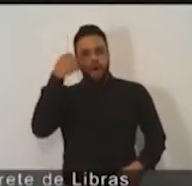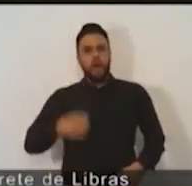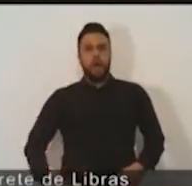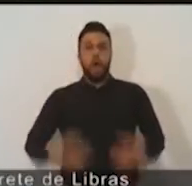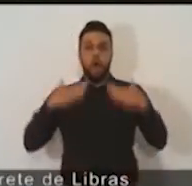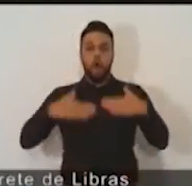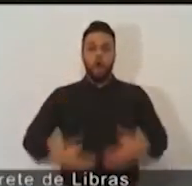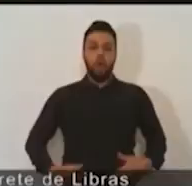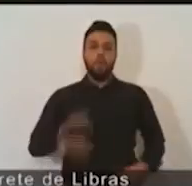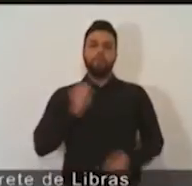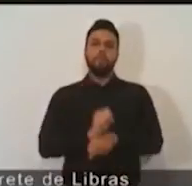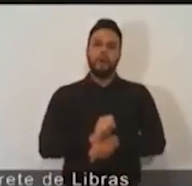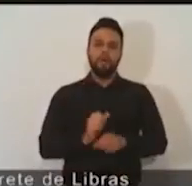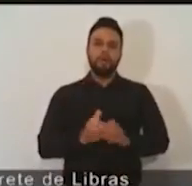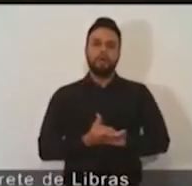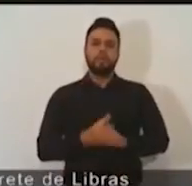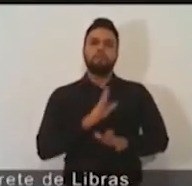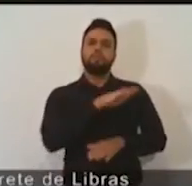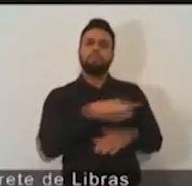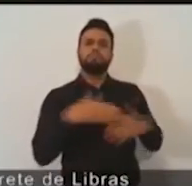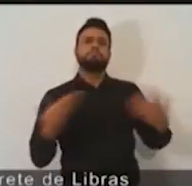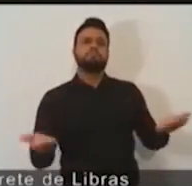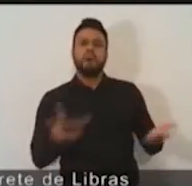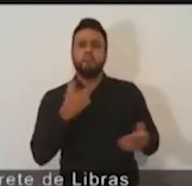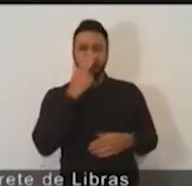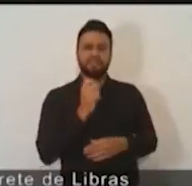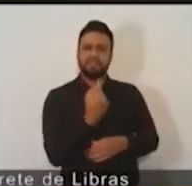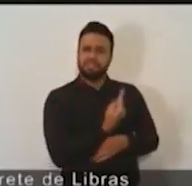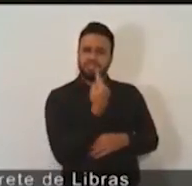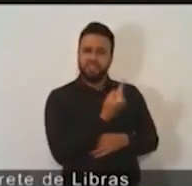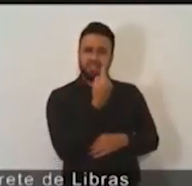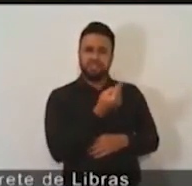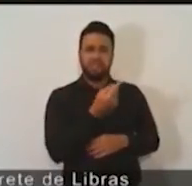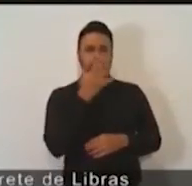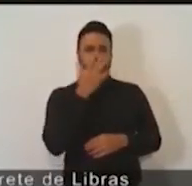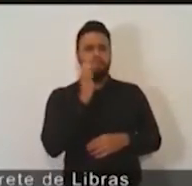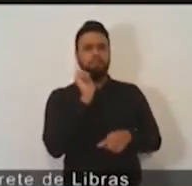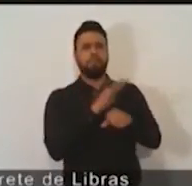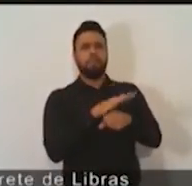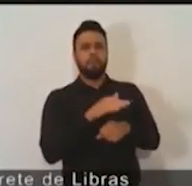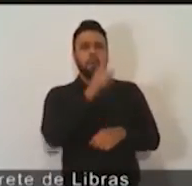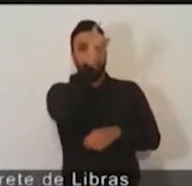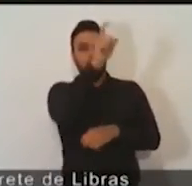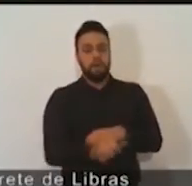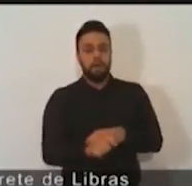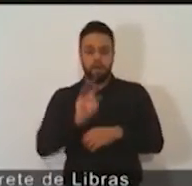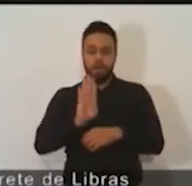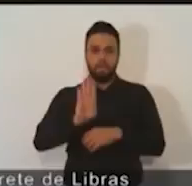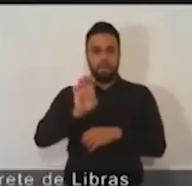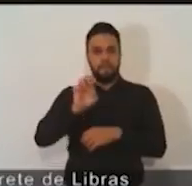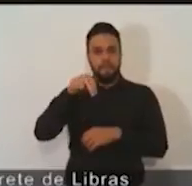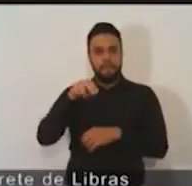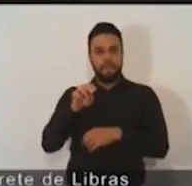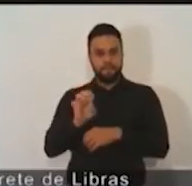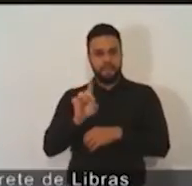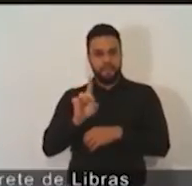dizia, o Benedito não tem ninguém para ele. O Benedito dormiu e aí